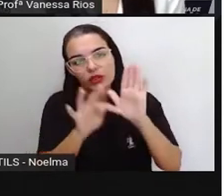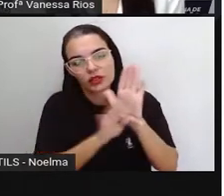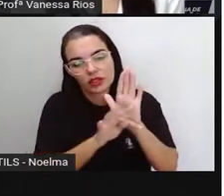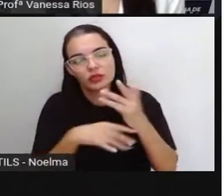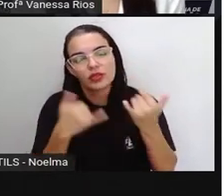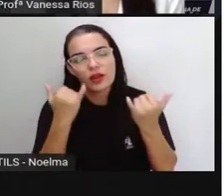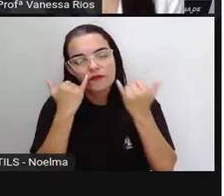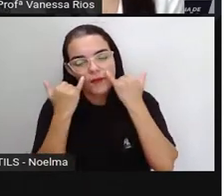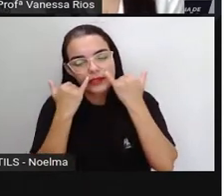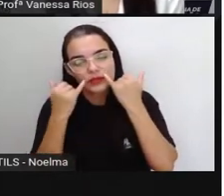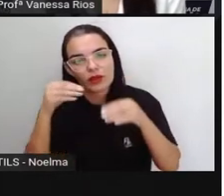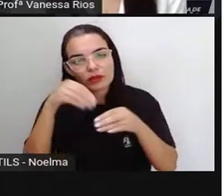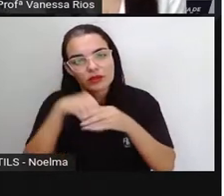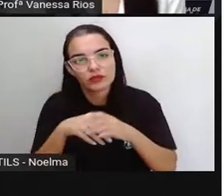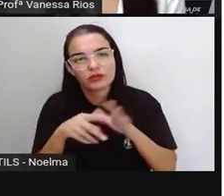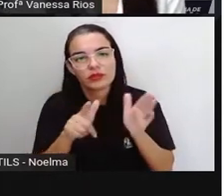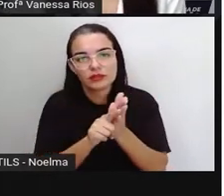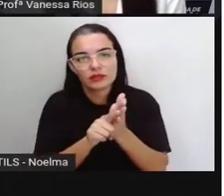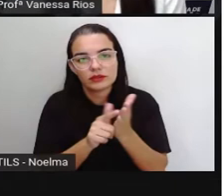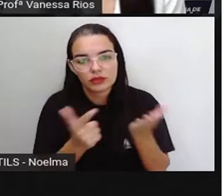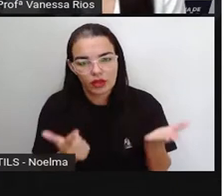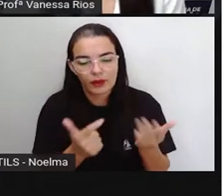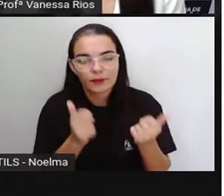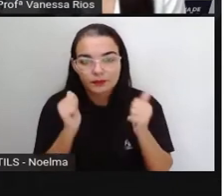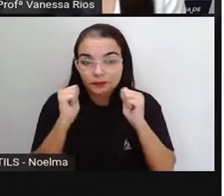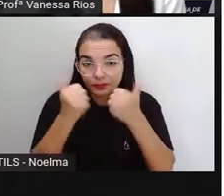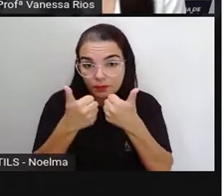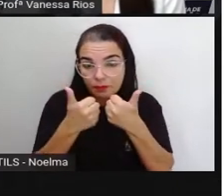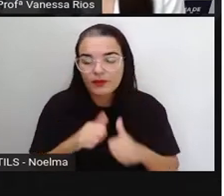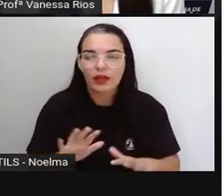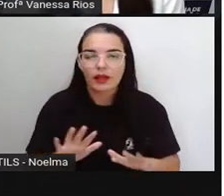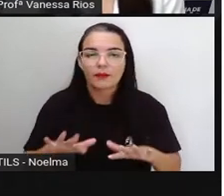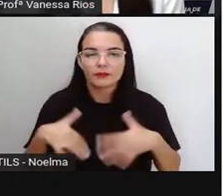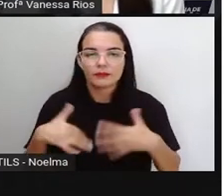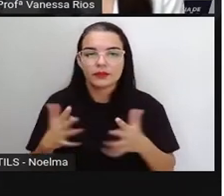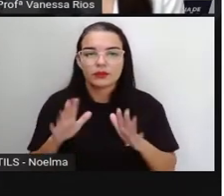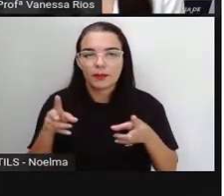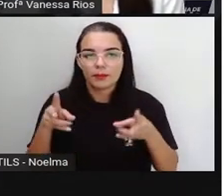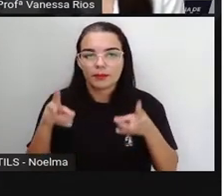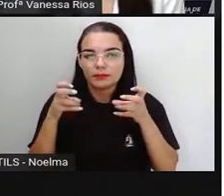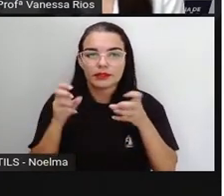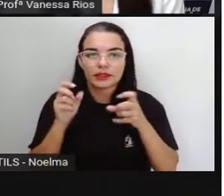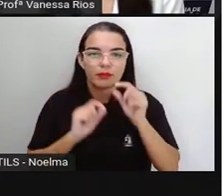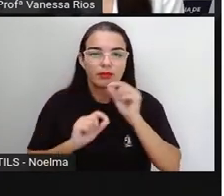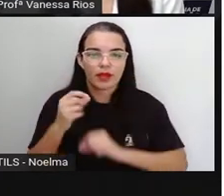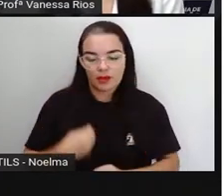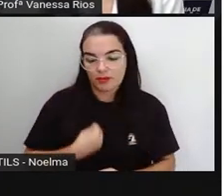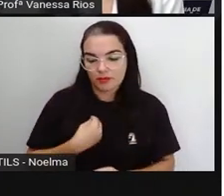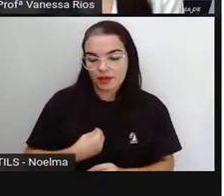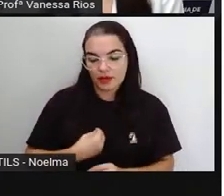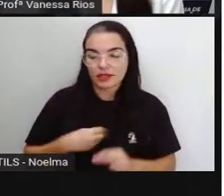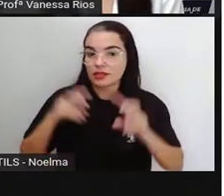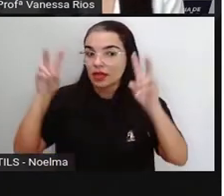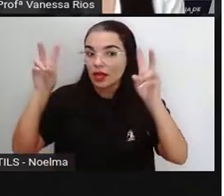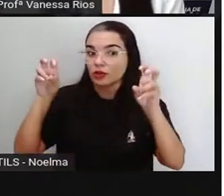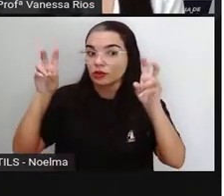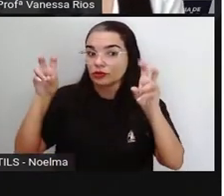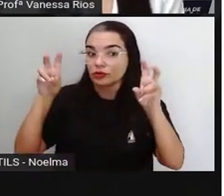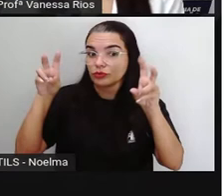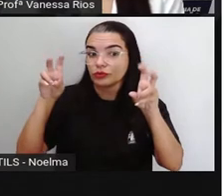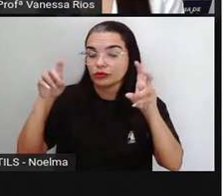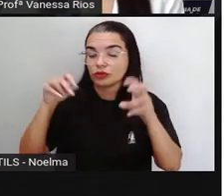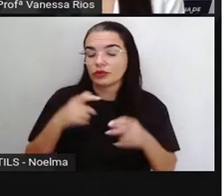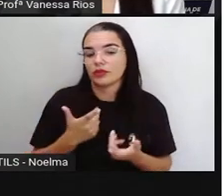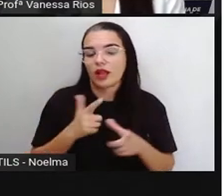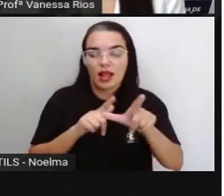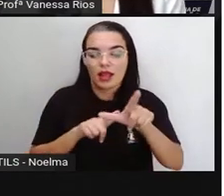informações trazidas pelo texto. Então a gente já percebe aqui a presença do título, que utilizam uma